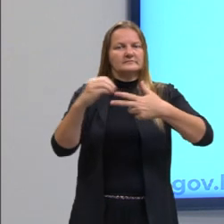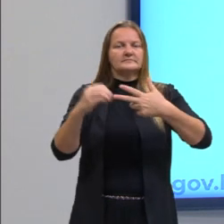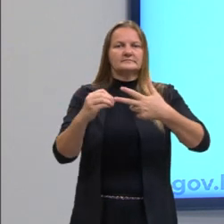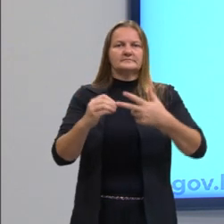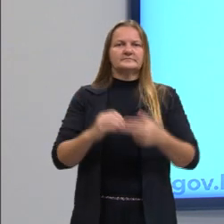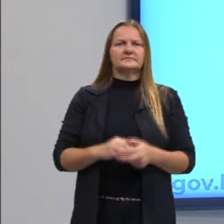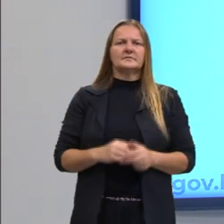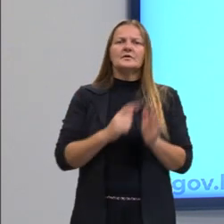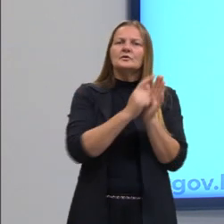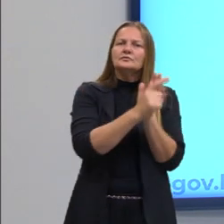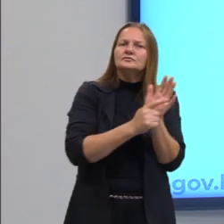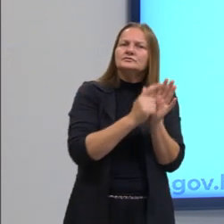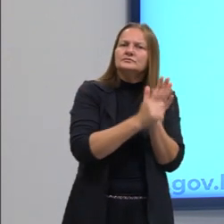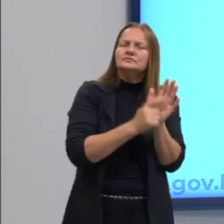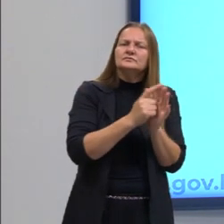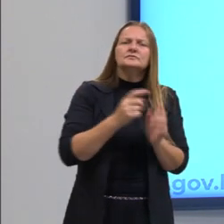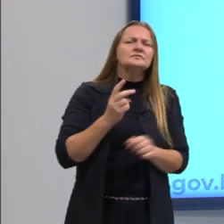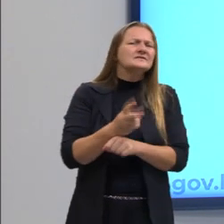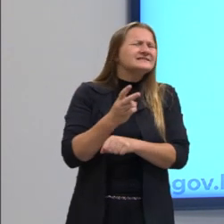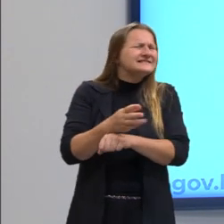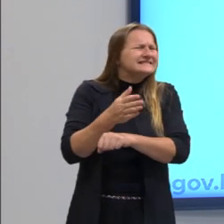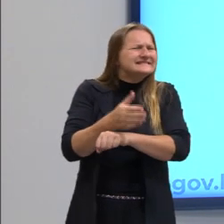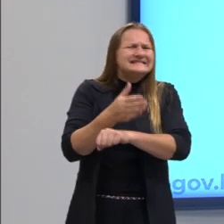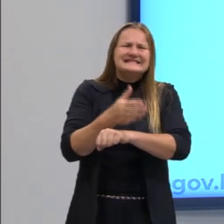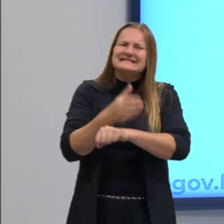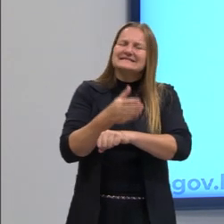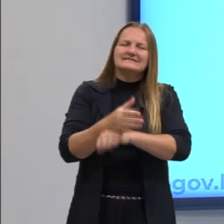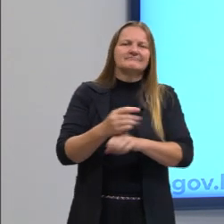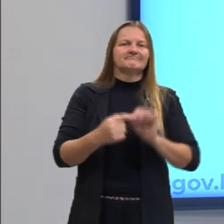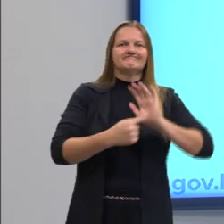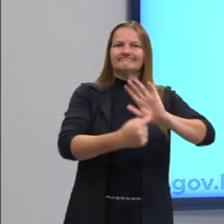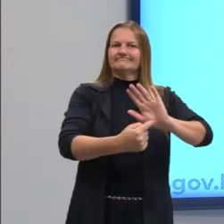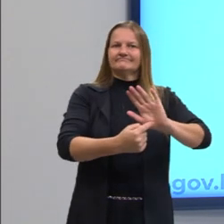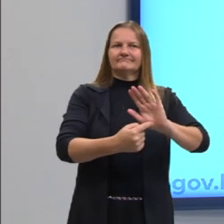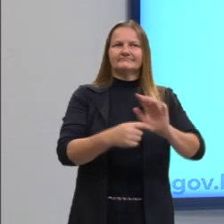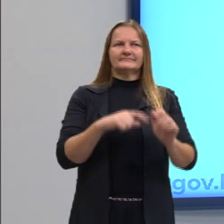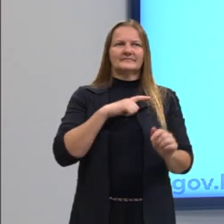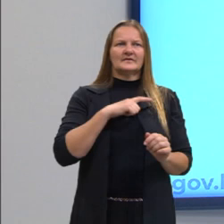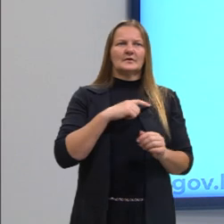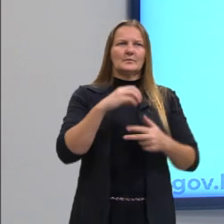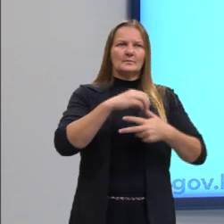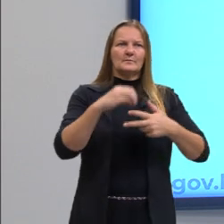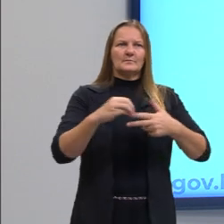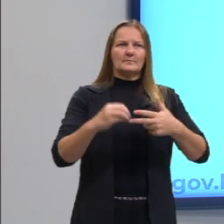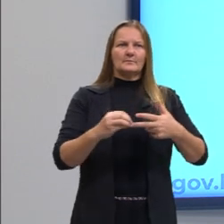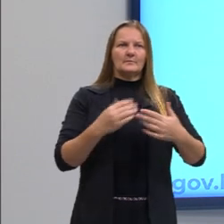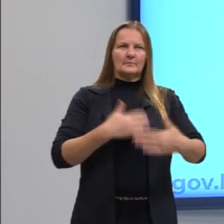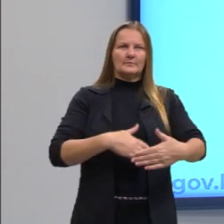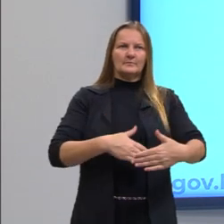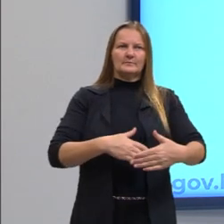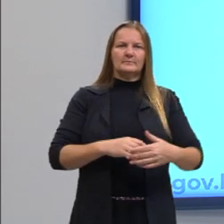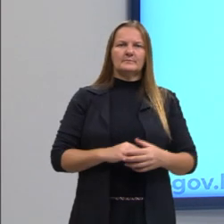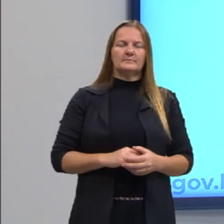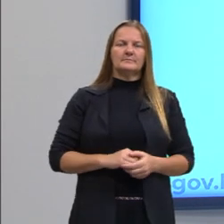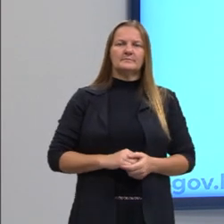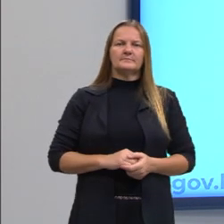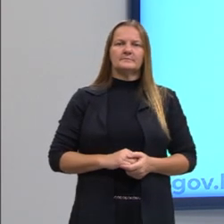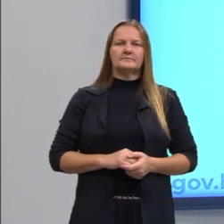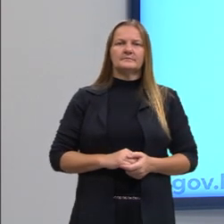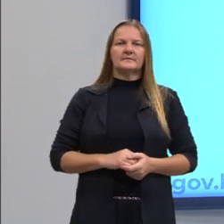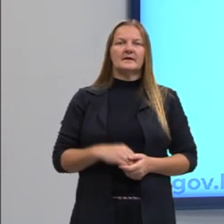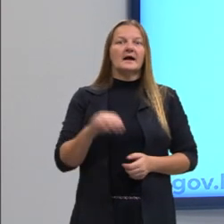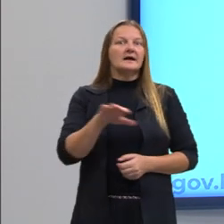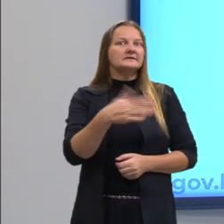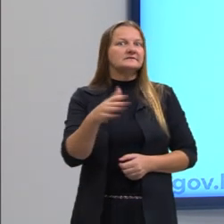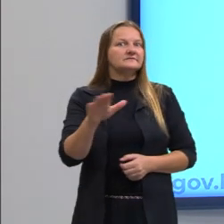Esses gêneros sempre aparecem na prova do Enem. Nem sempre na prova da língua